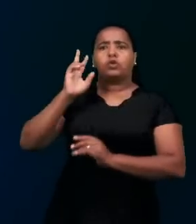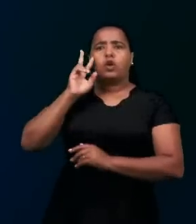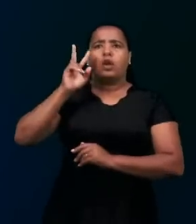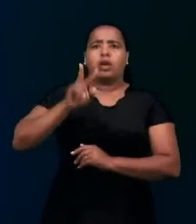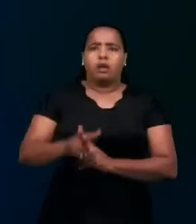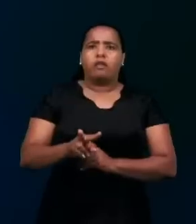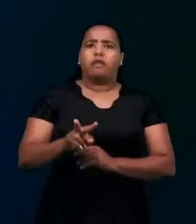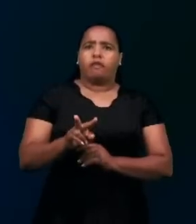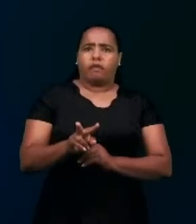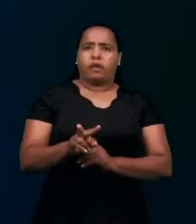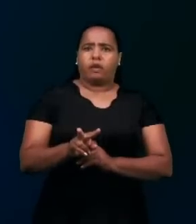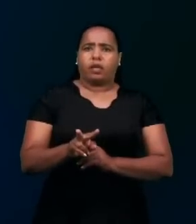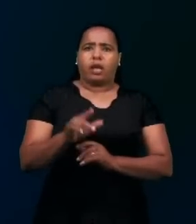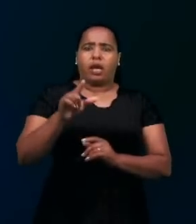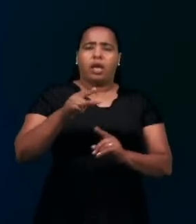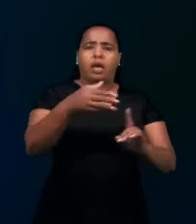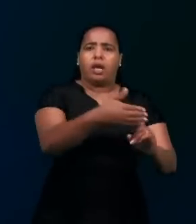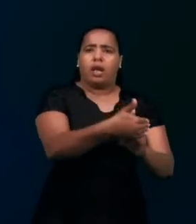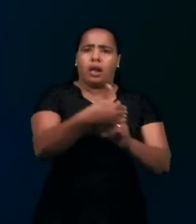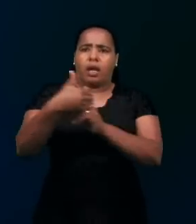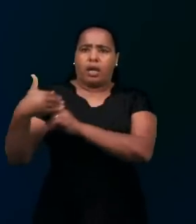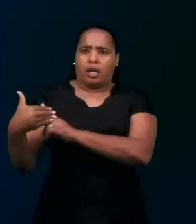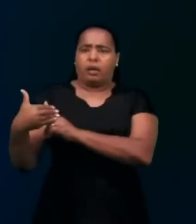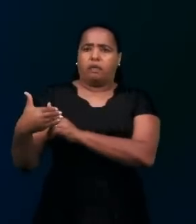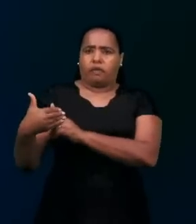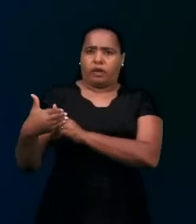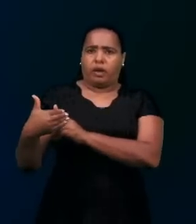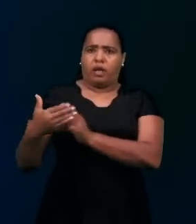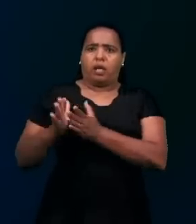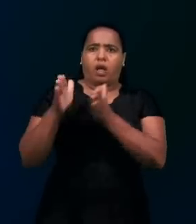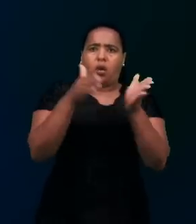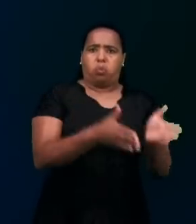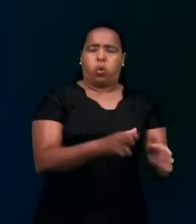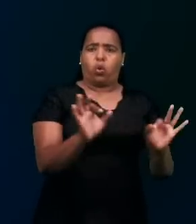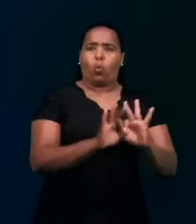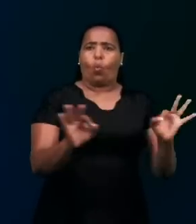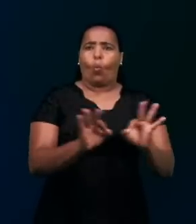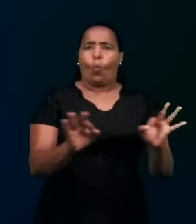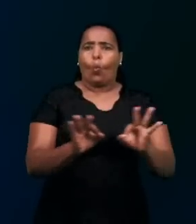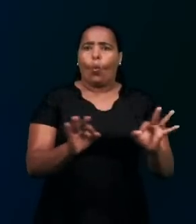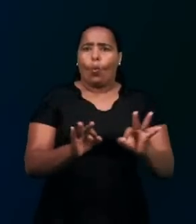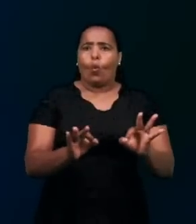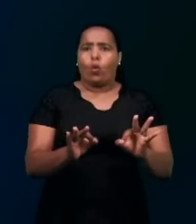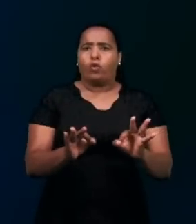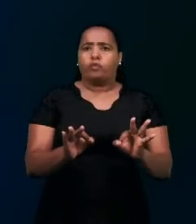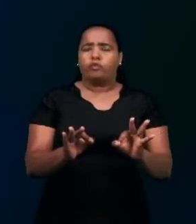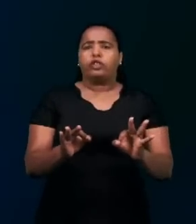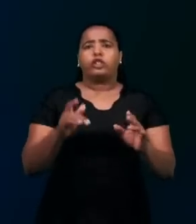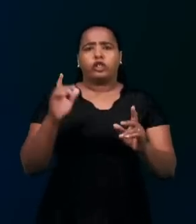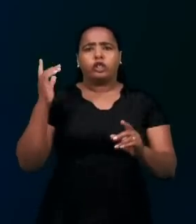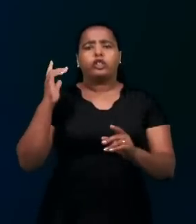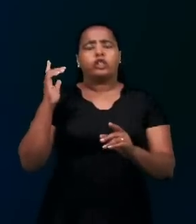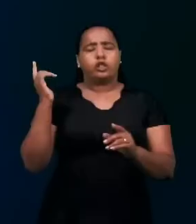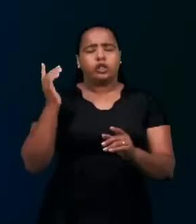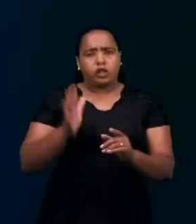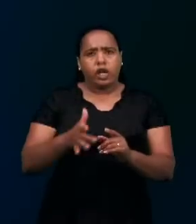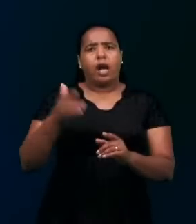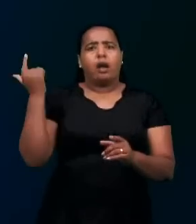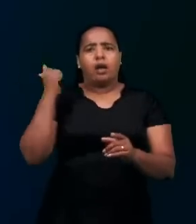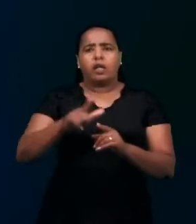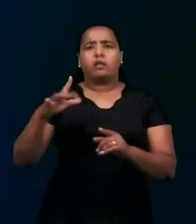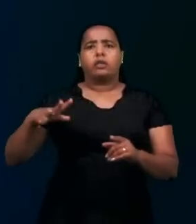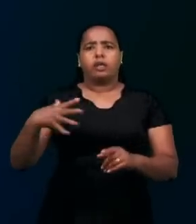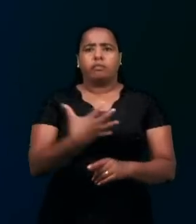lhe dirá, Livra-o que não desça a cova, já achei resgate. Jesus, ele foi um mensageiro de Deus,